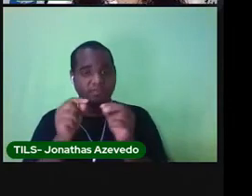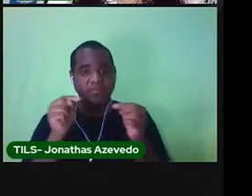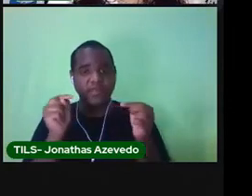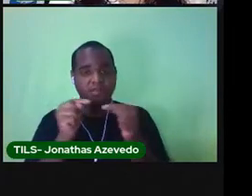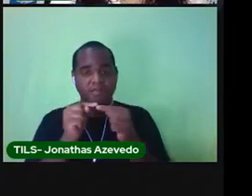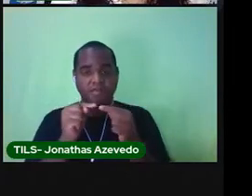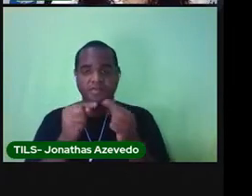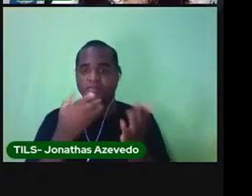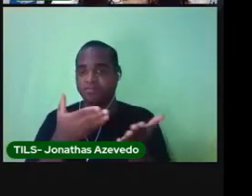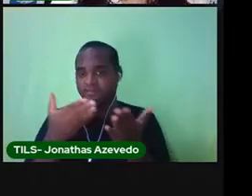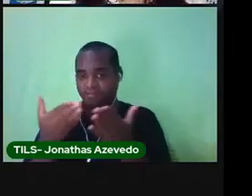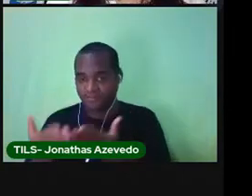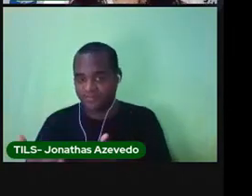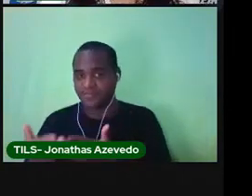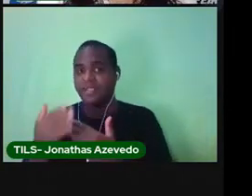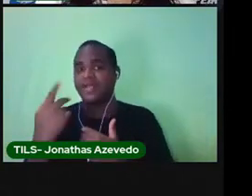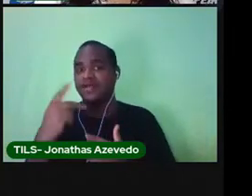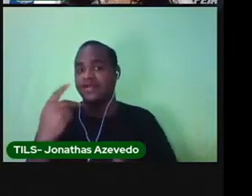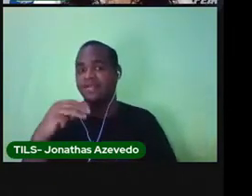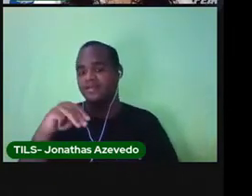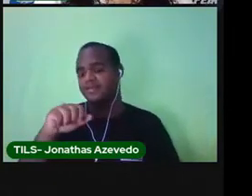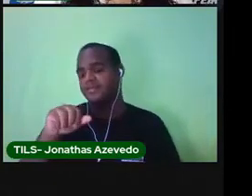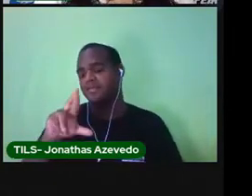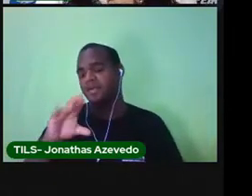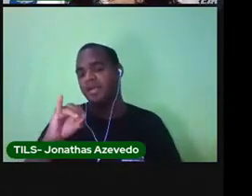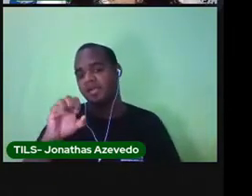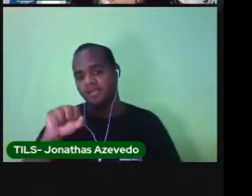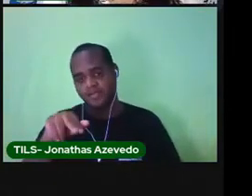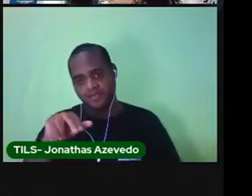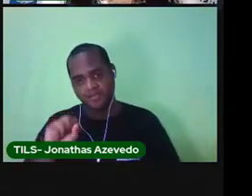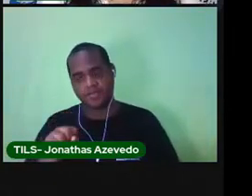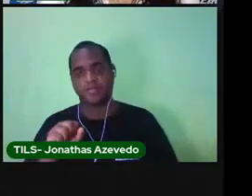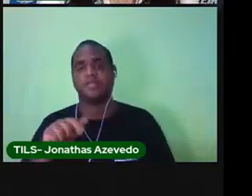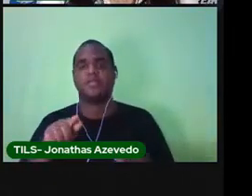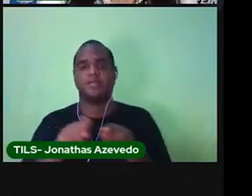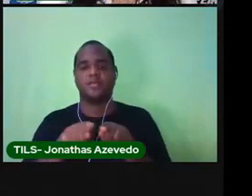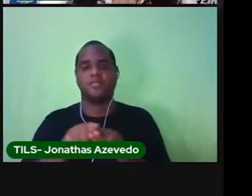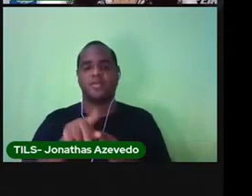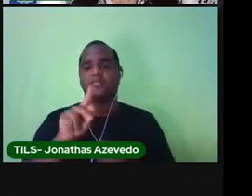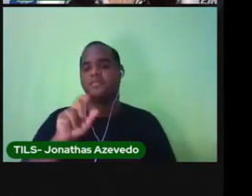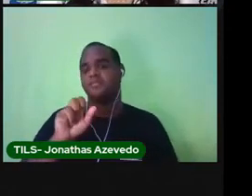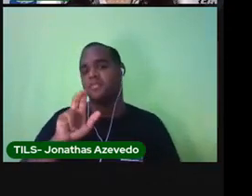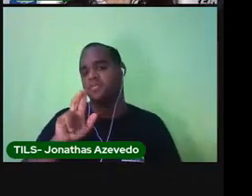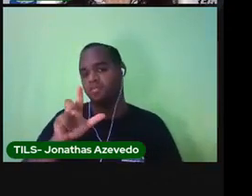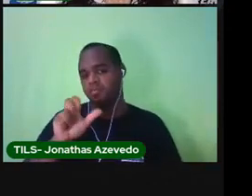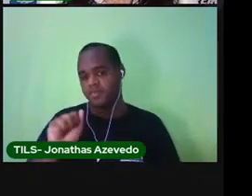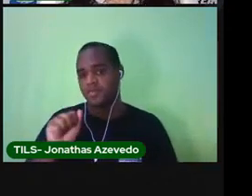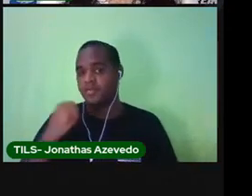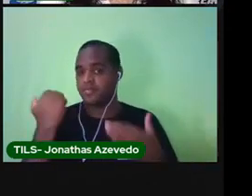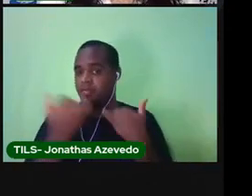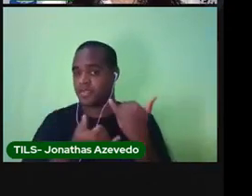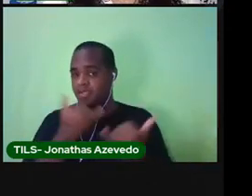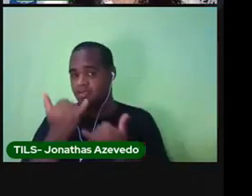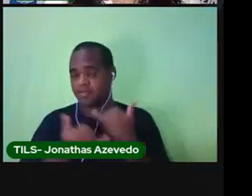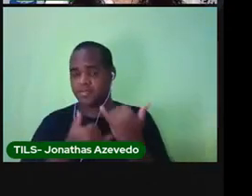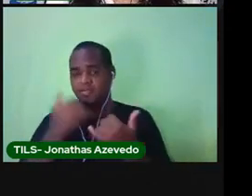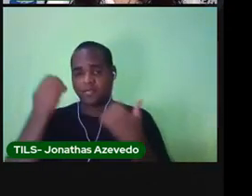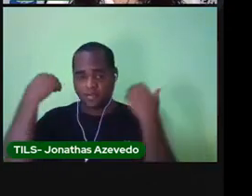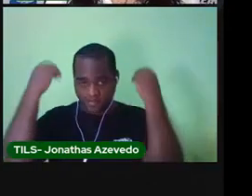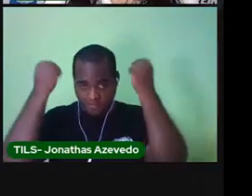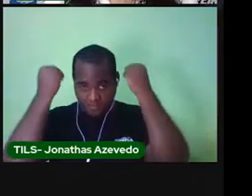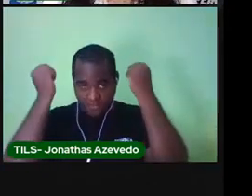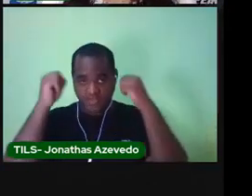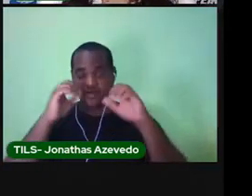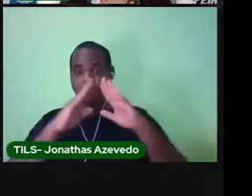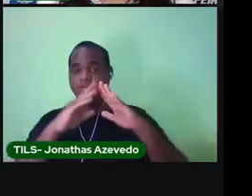convidando Mariana e Paulinha para brincarem de bonecas na sua casa e ainda